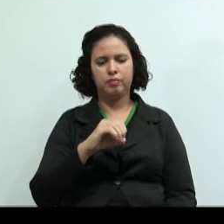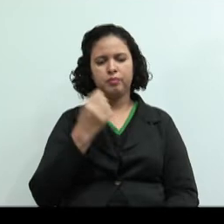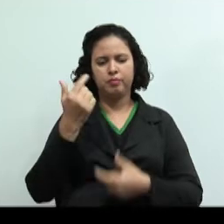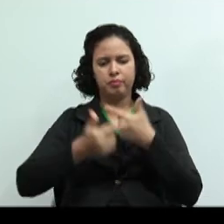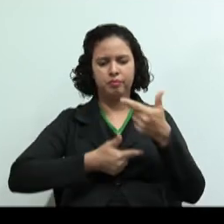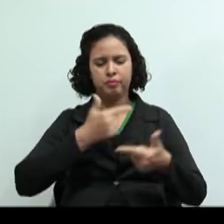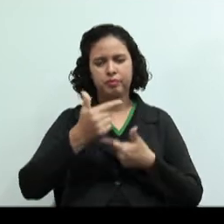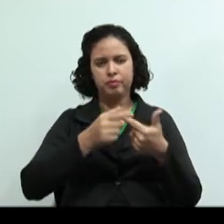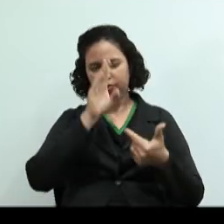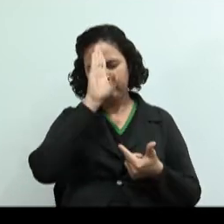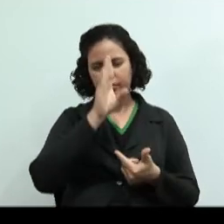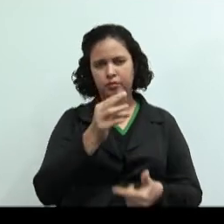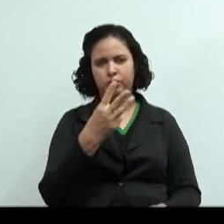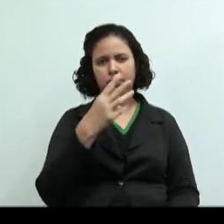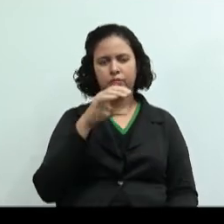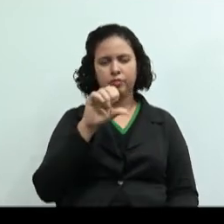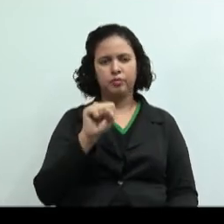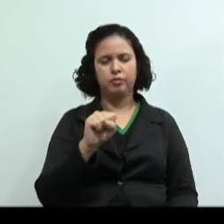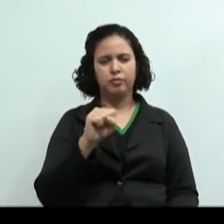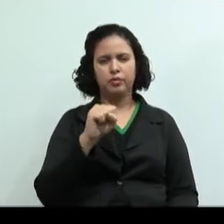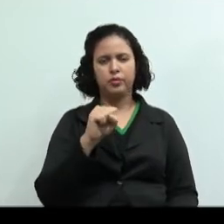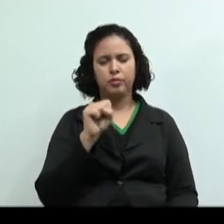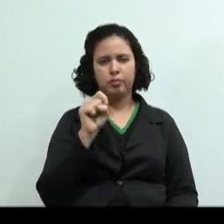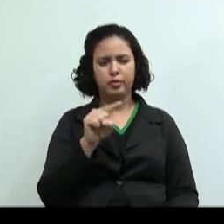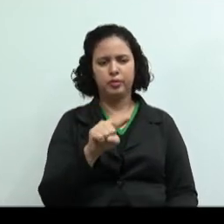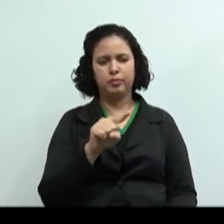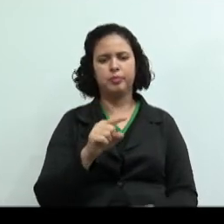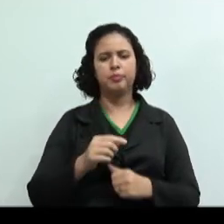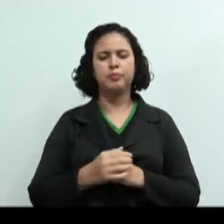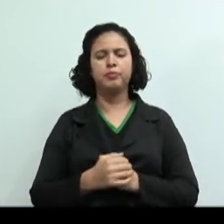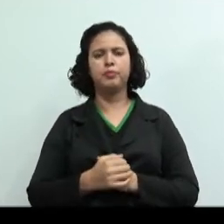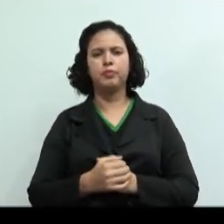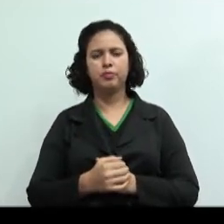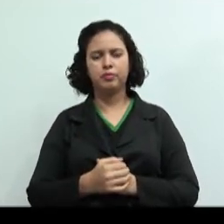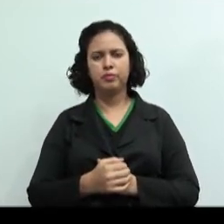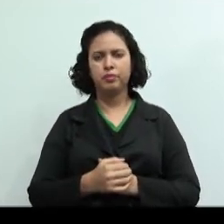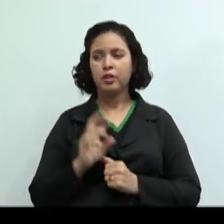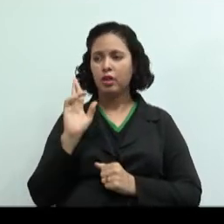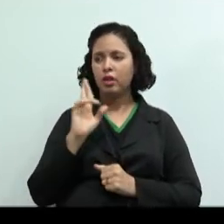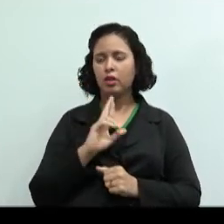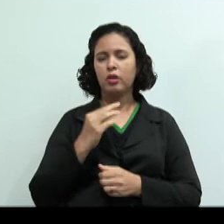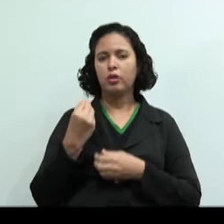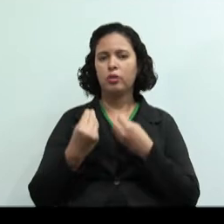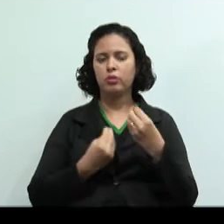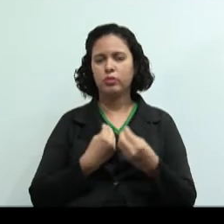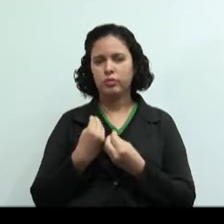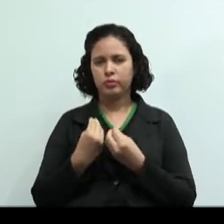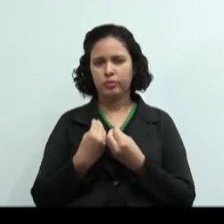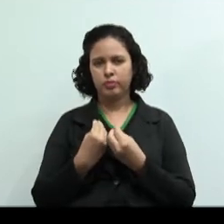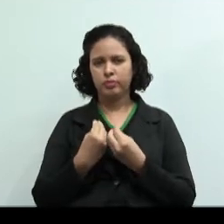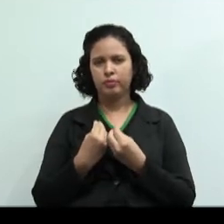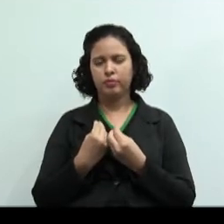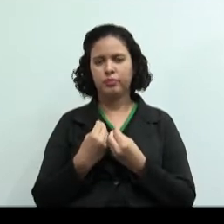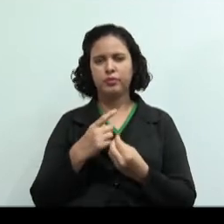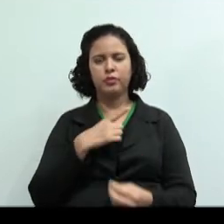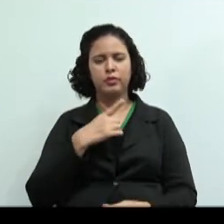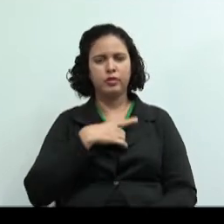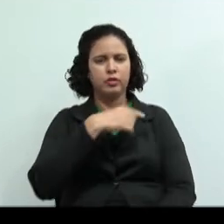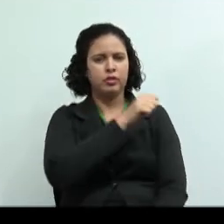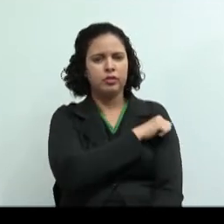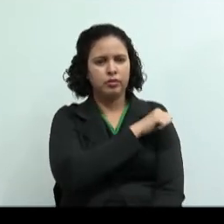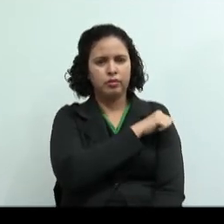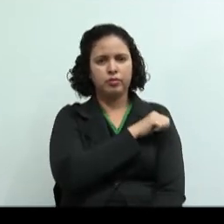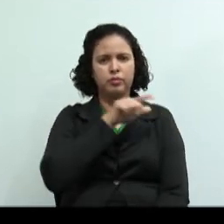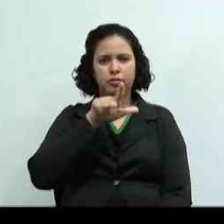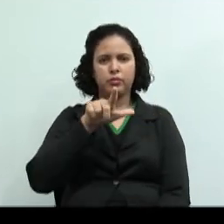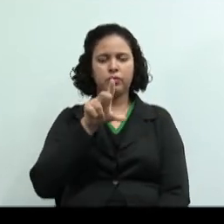as respostas da questão 4, professora Priscila? Vamos lá. O aluno Lucas, da